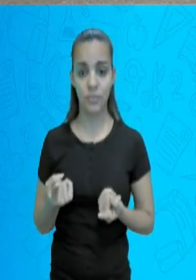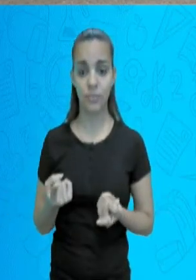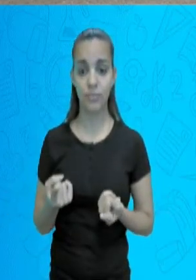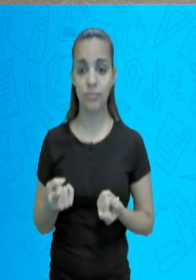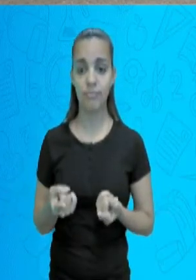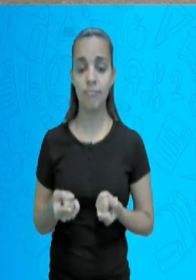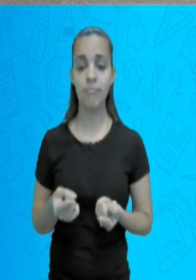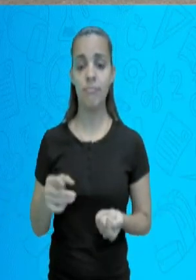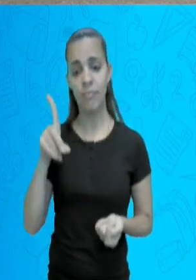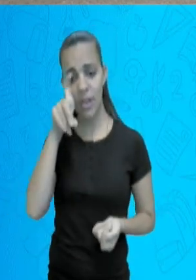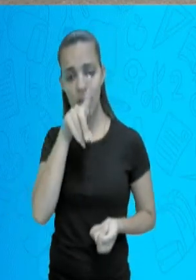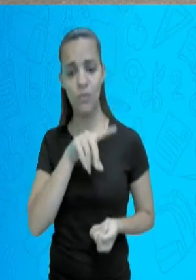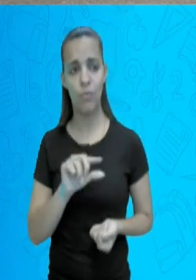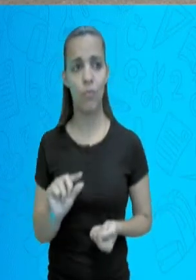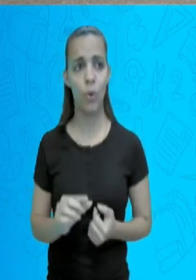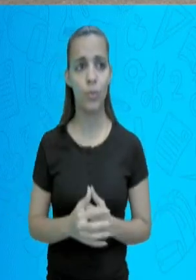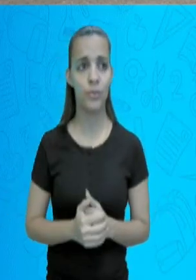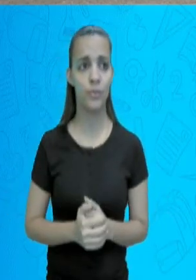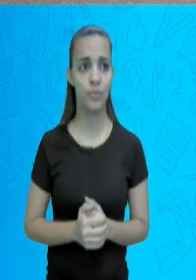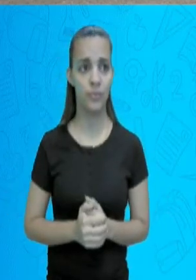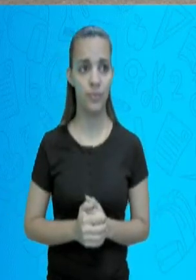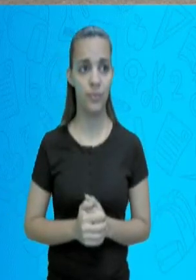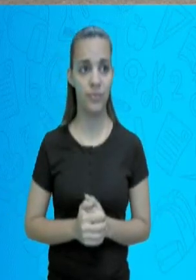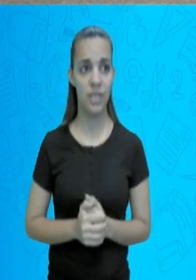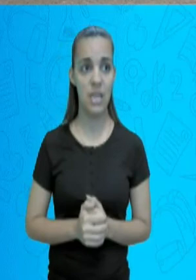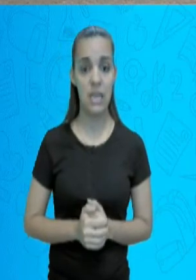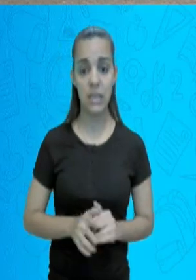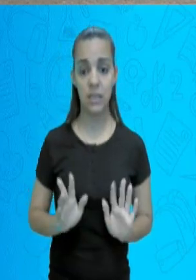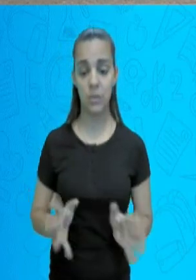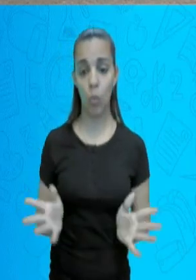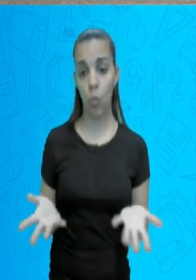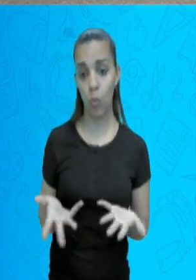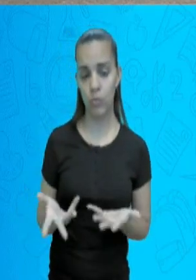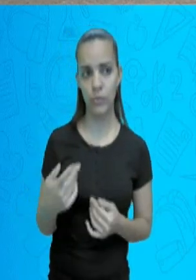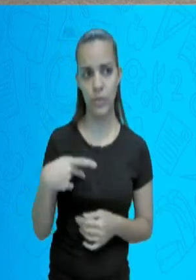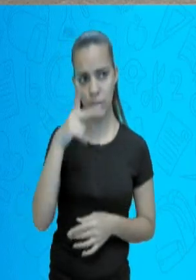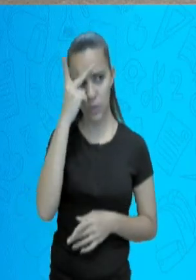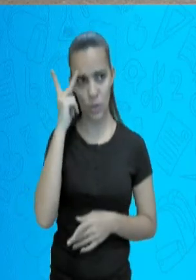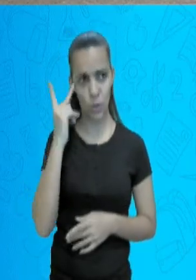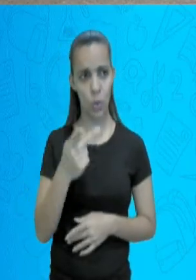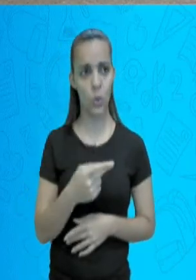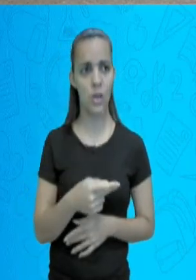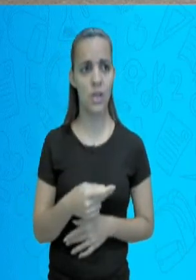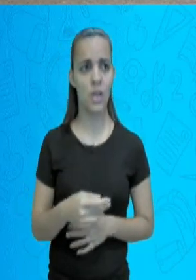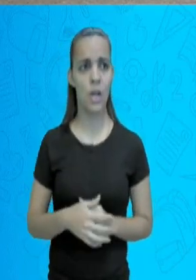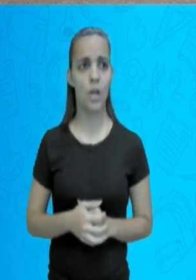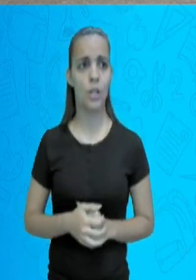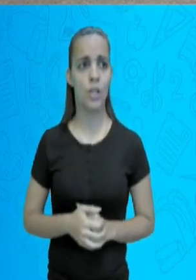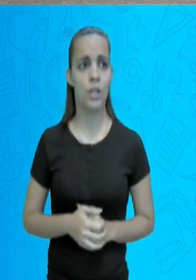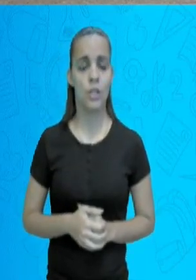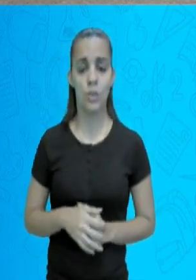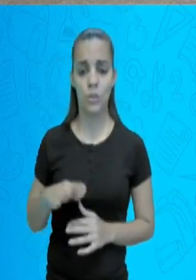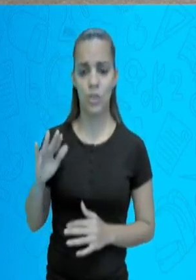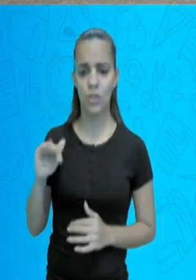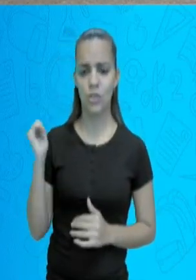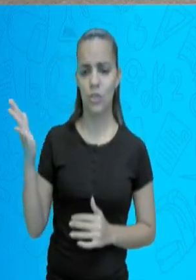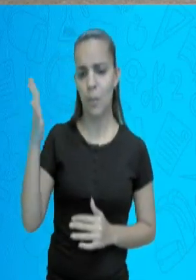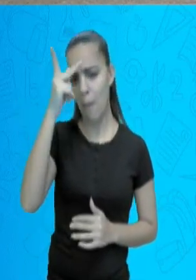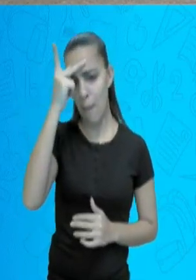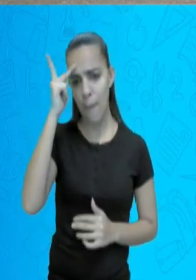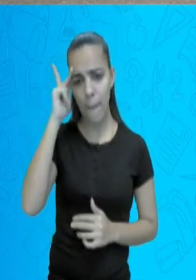para chamando pessoas para irem morar no